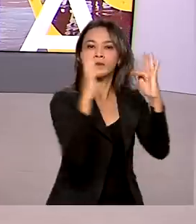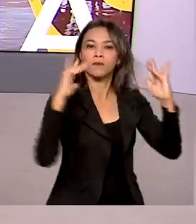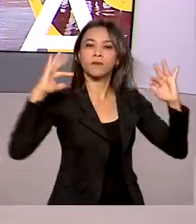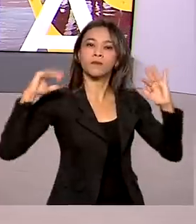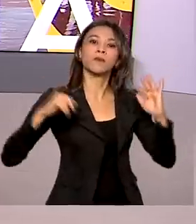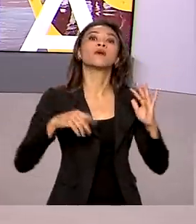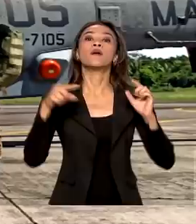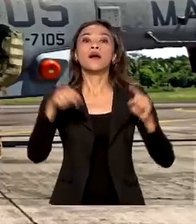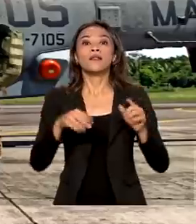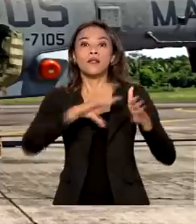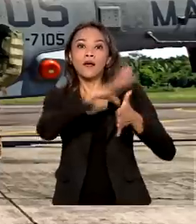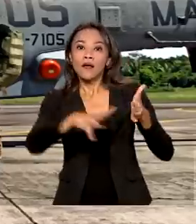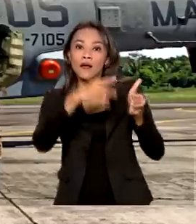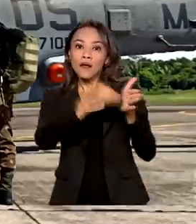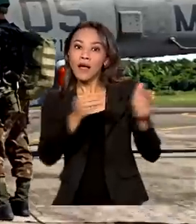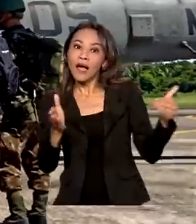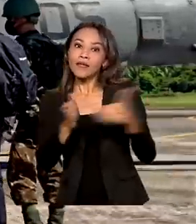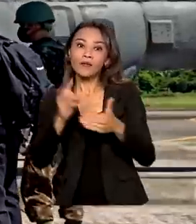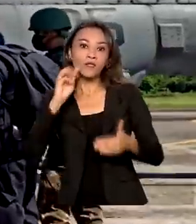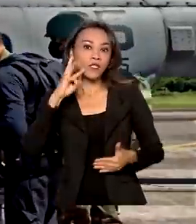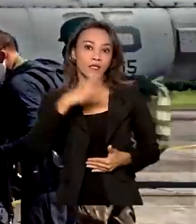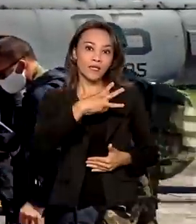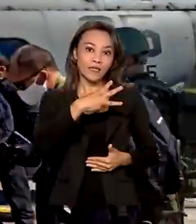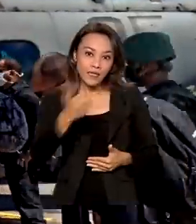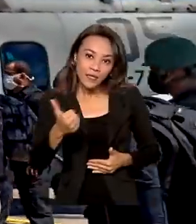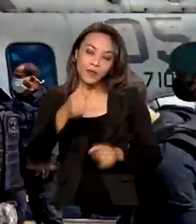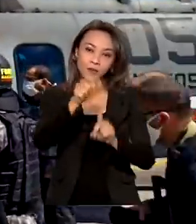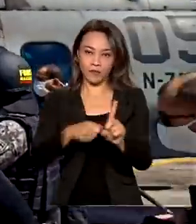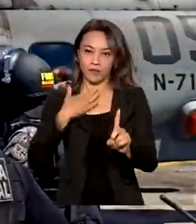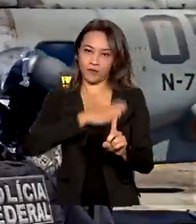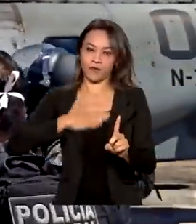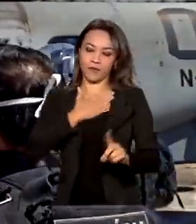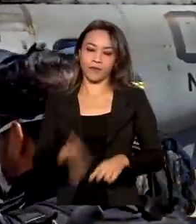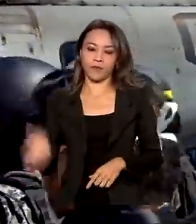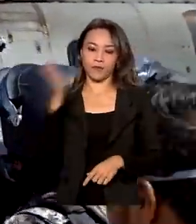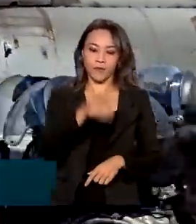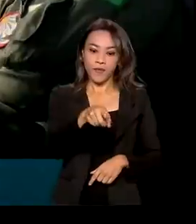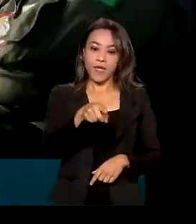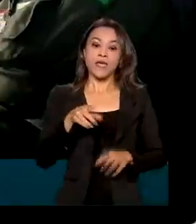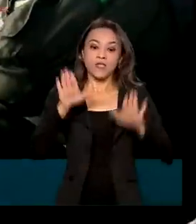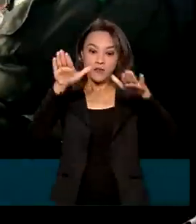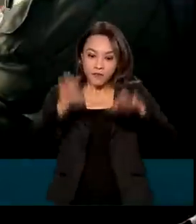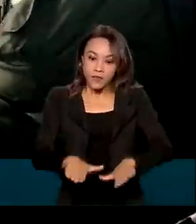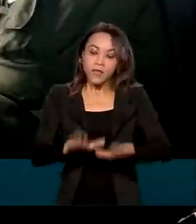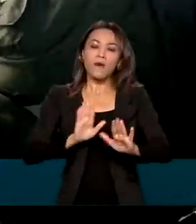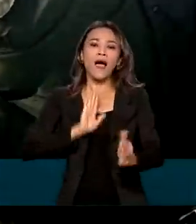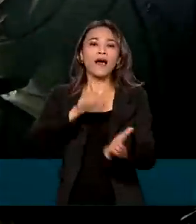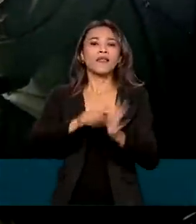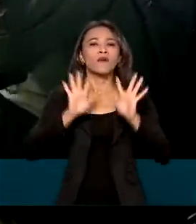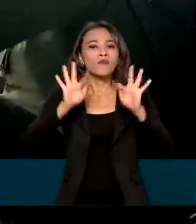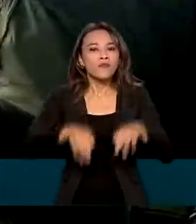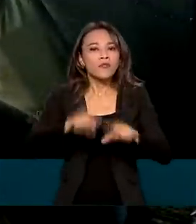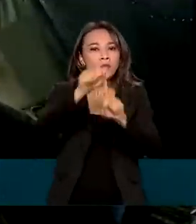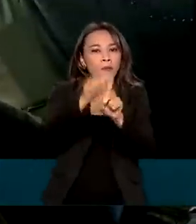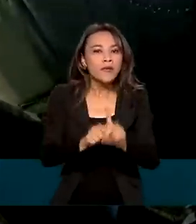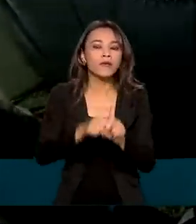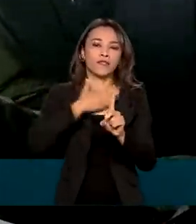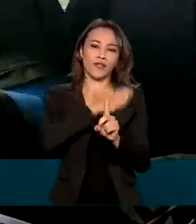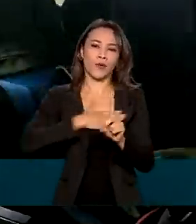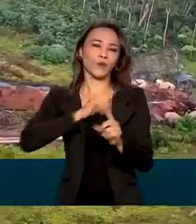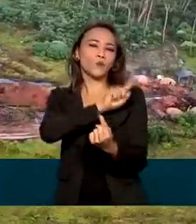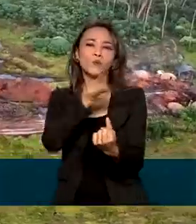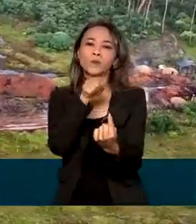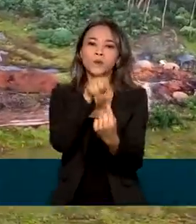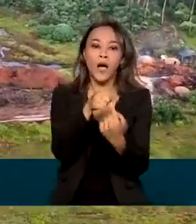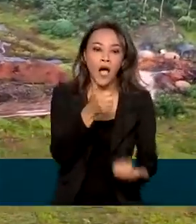31 de agosto. As Forças Armadas ficam até o final de agosto na Amazônia Legal para ajudar